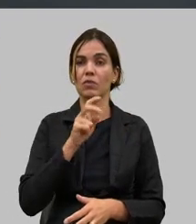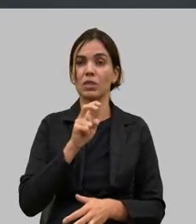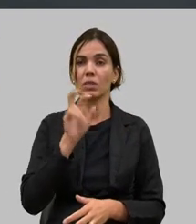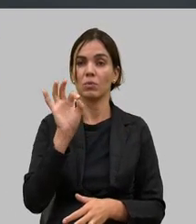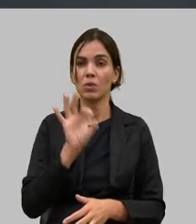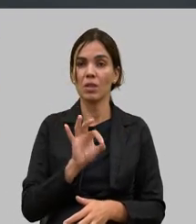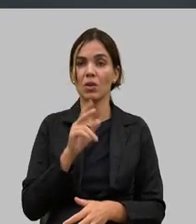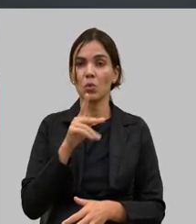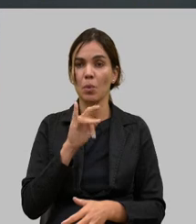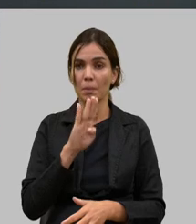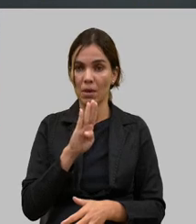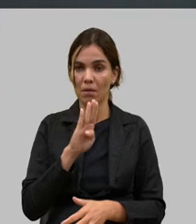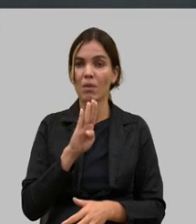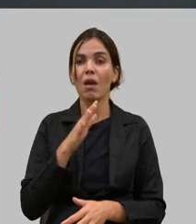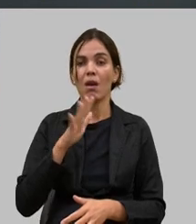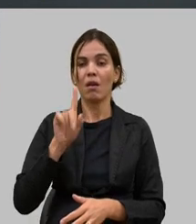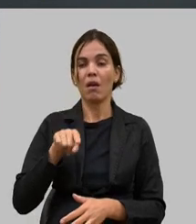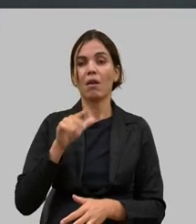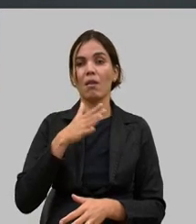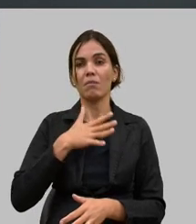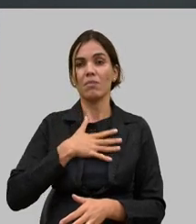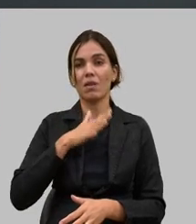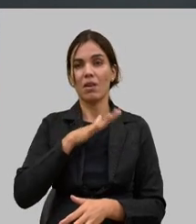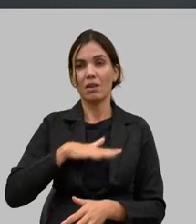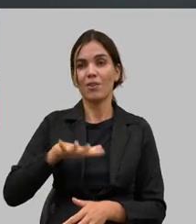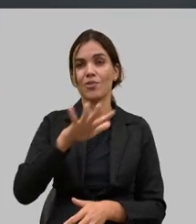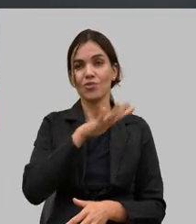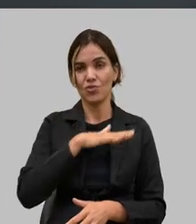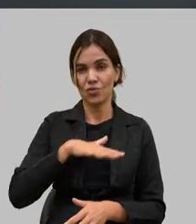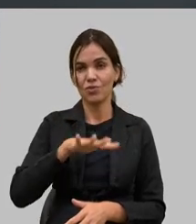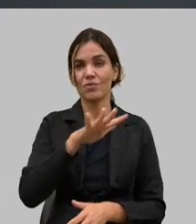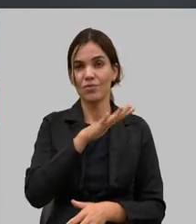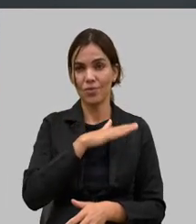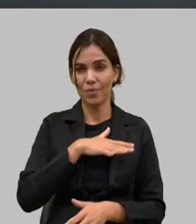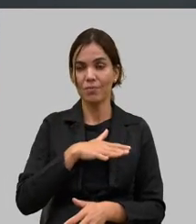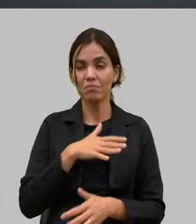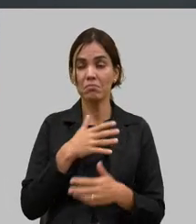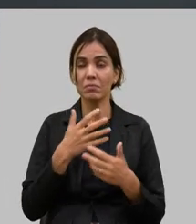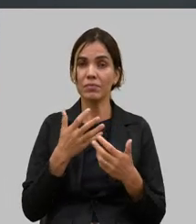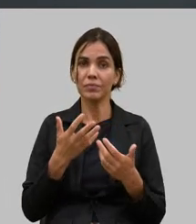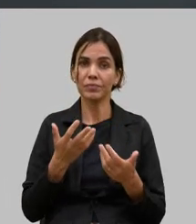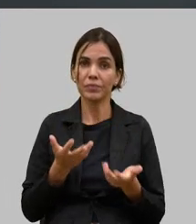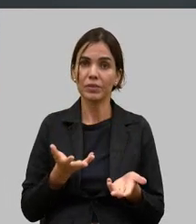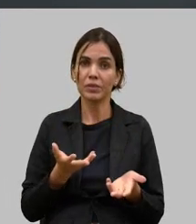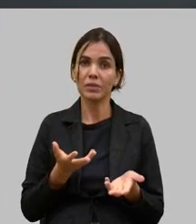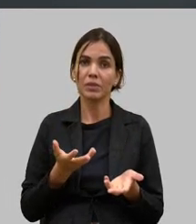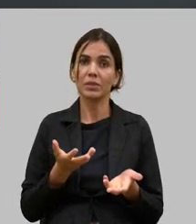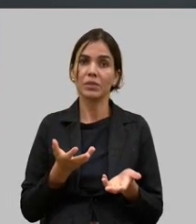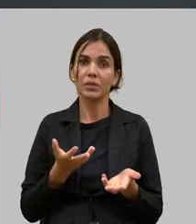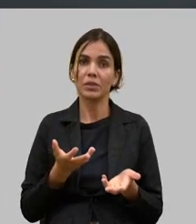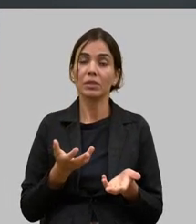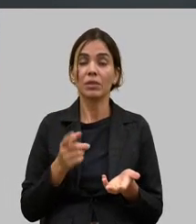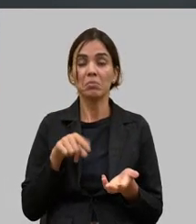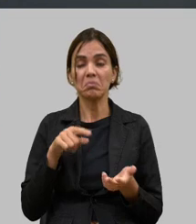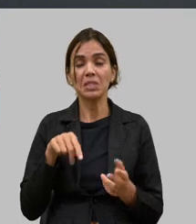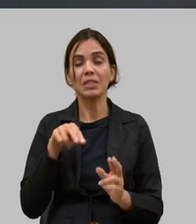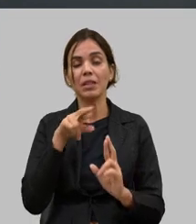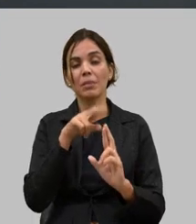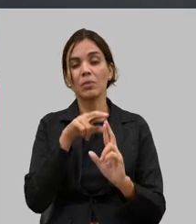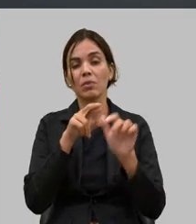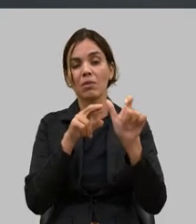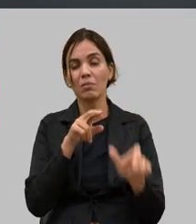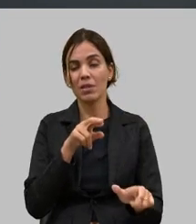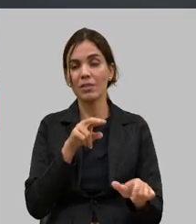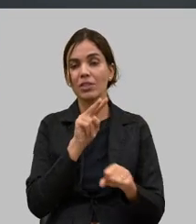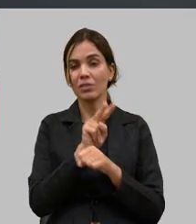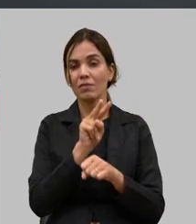na minha região então nada mais justo do que nós termos uma representante da comissão do agro defendendo as pautas eu